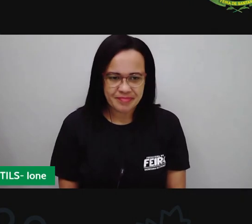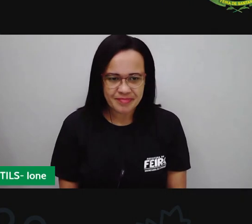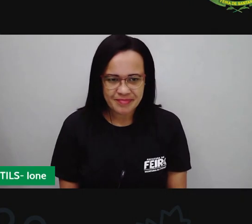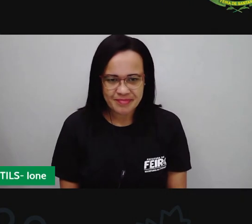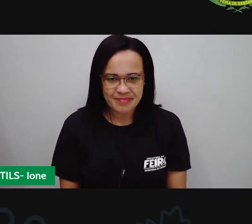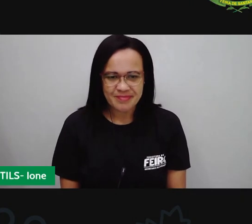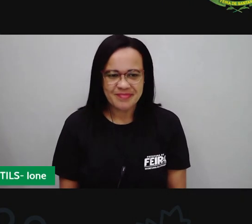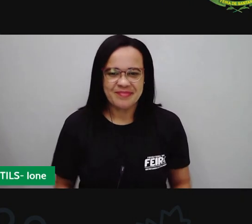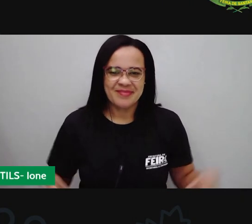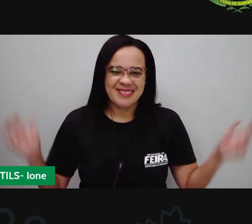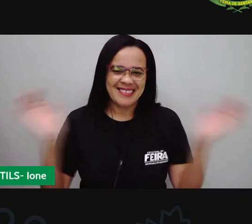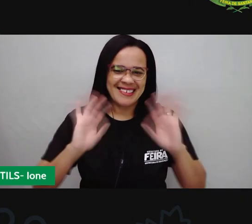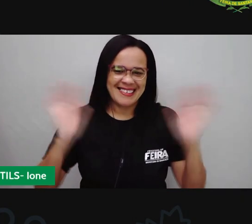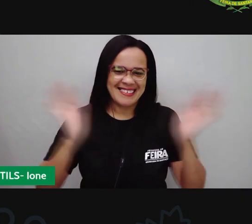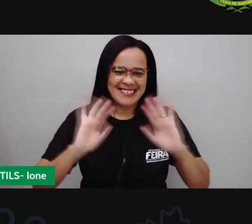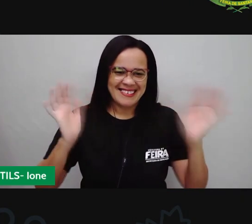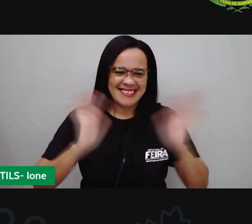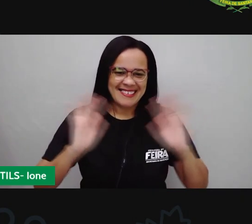Olá,